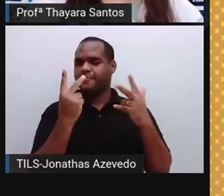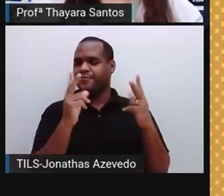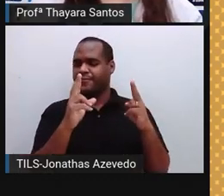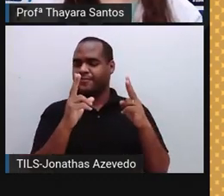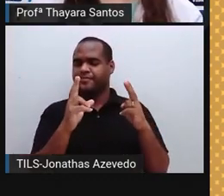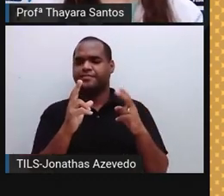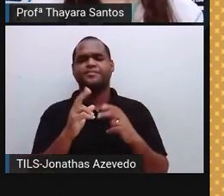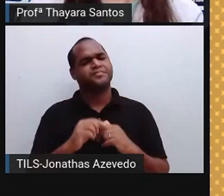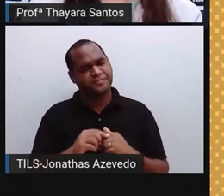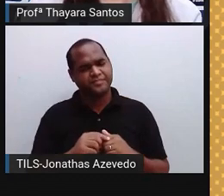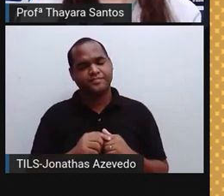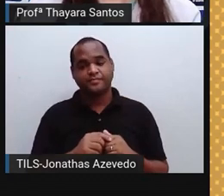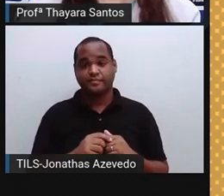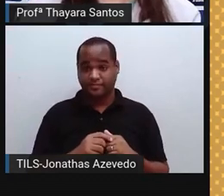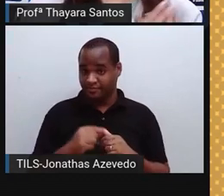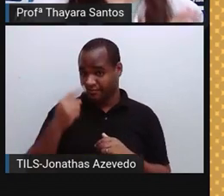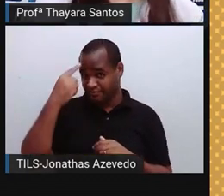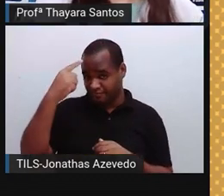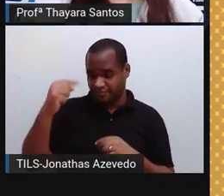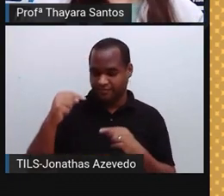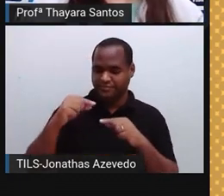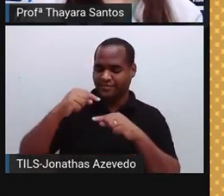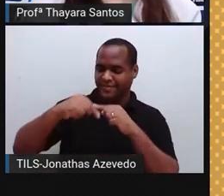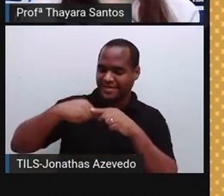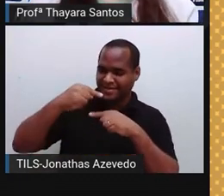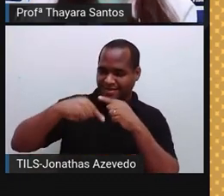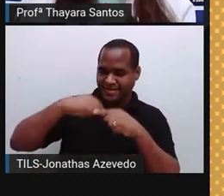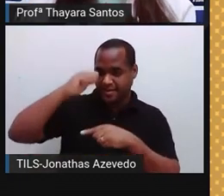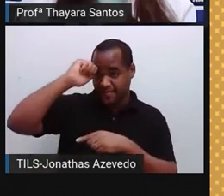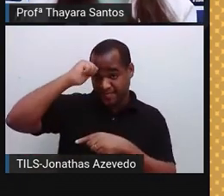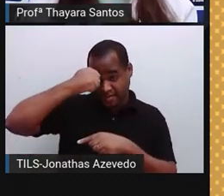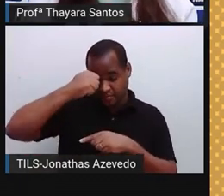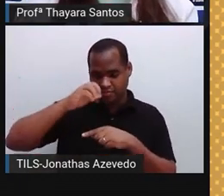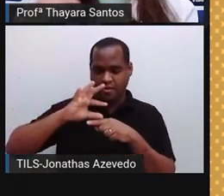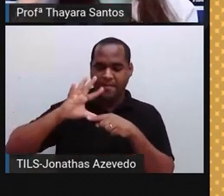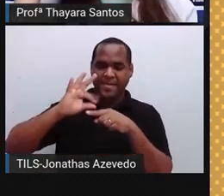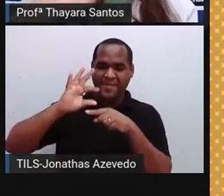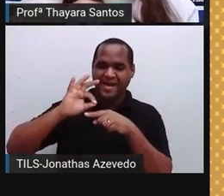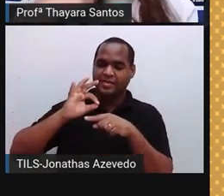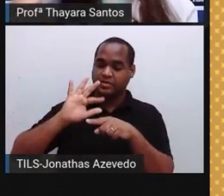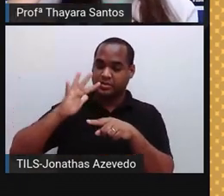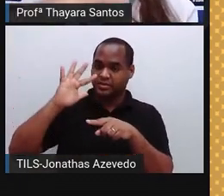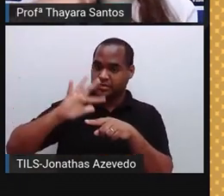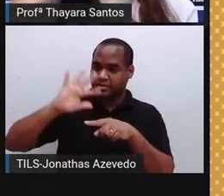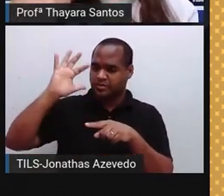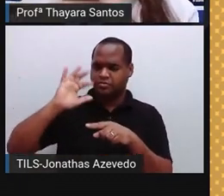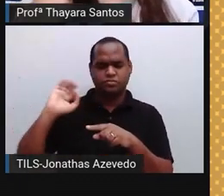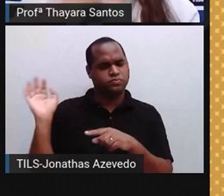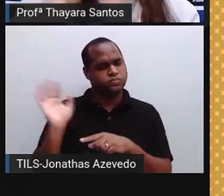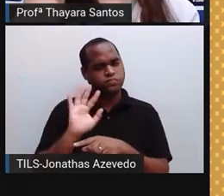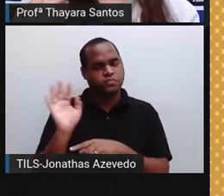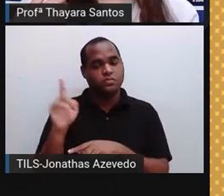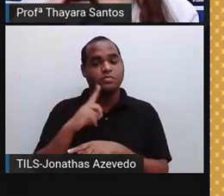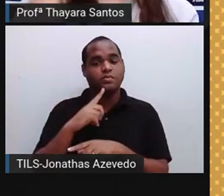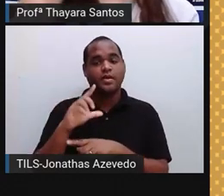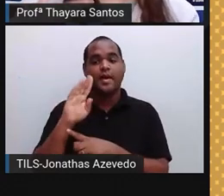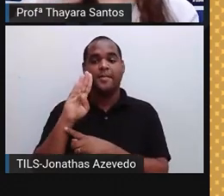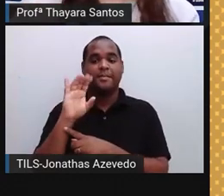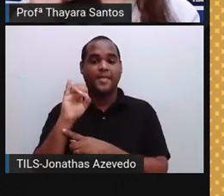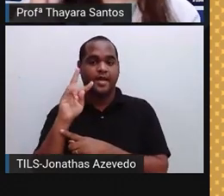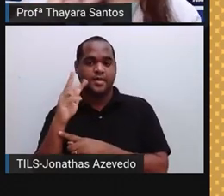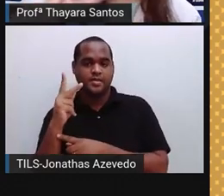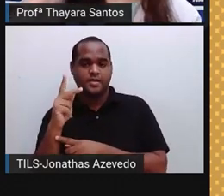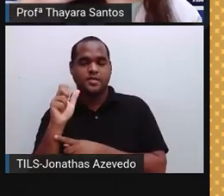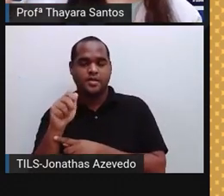se fosse a fita isolante que a gente usa para não tomar choque. Então, nesse lugar onde tem bainha de mielina,